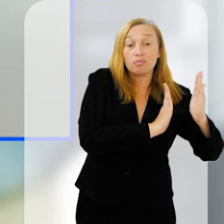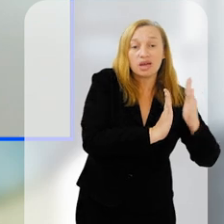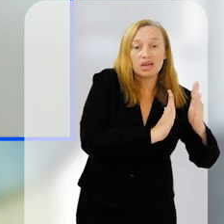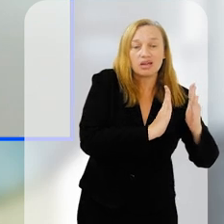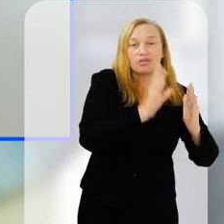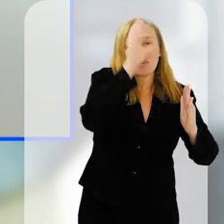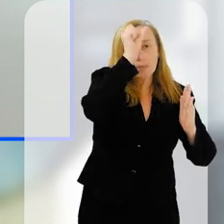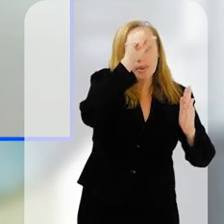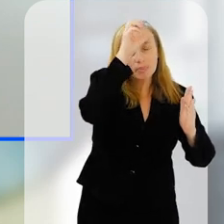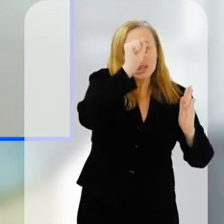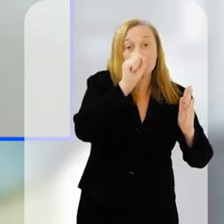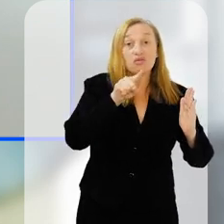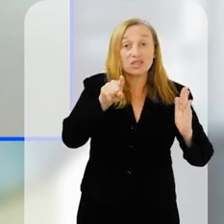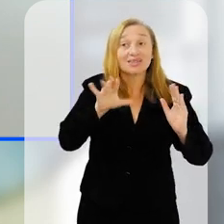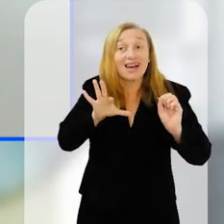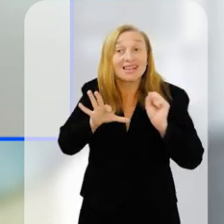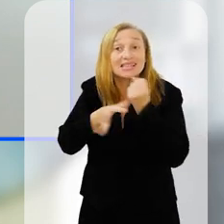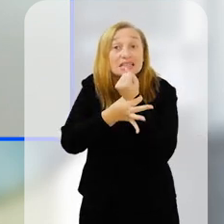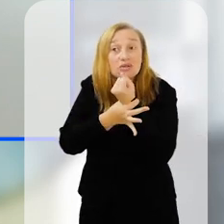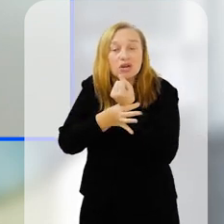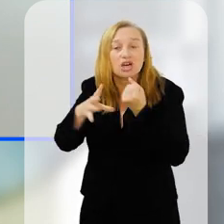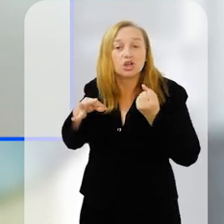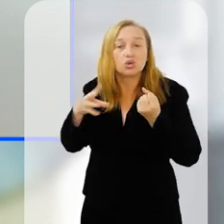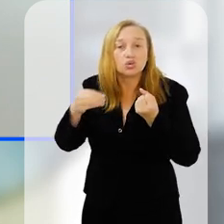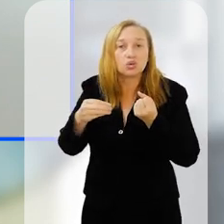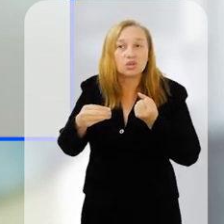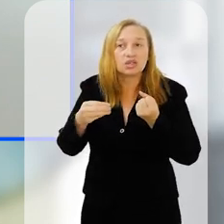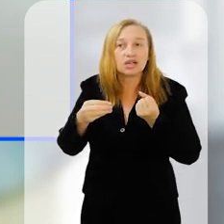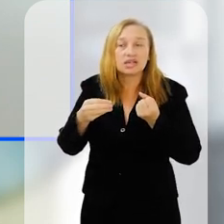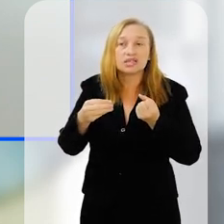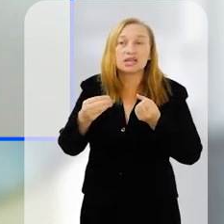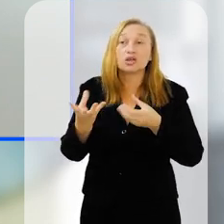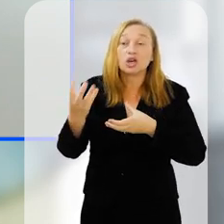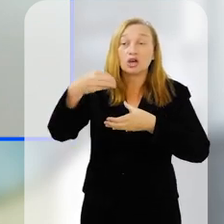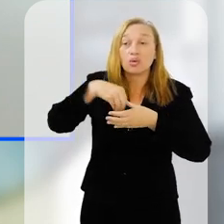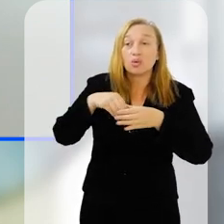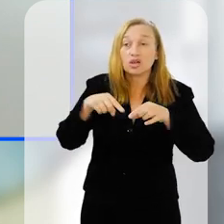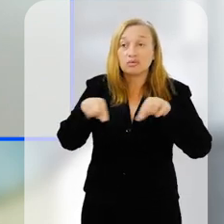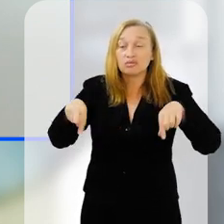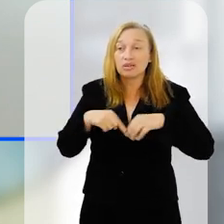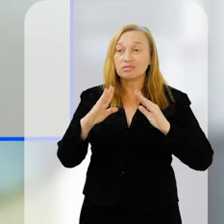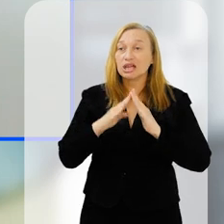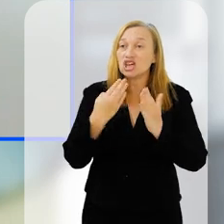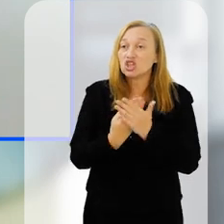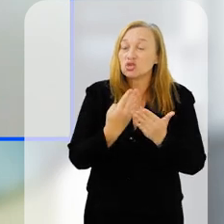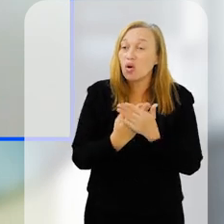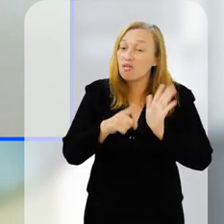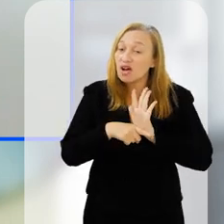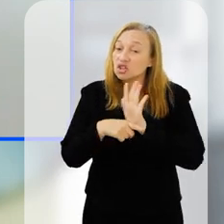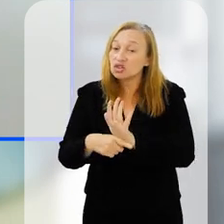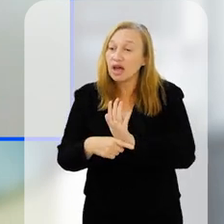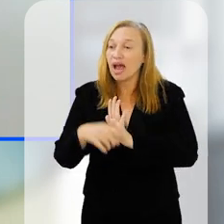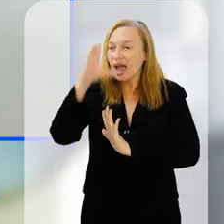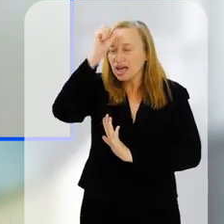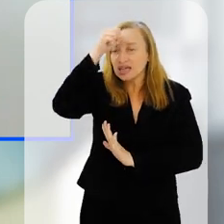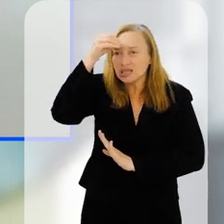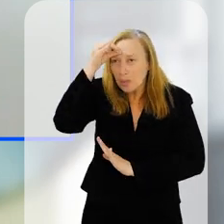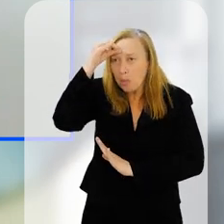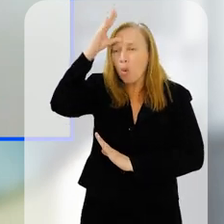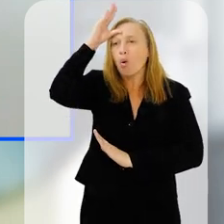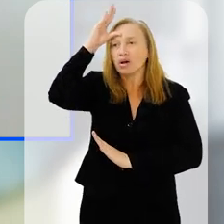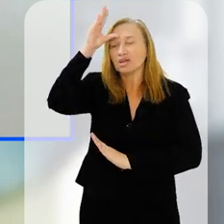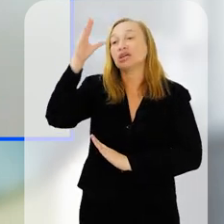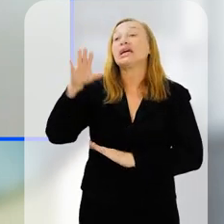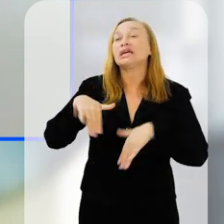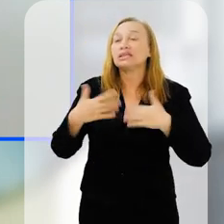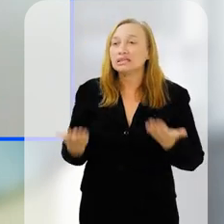aprendizagem, você está garantindo que aquilo que está sendo passado no resto do tempo vai ficar com a criança para o resto da